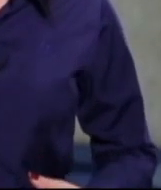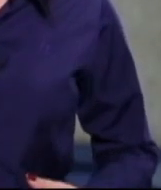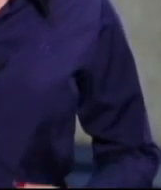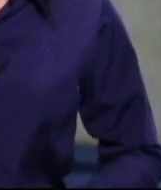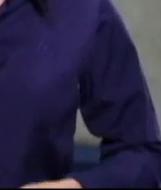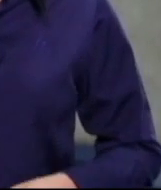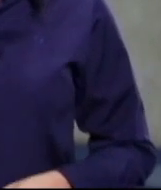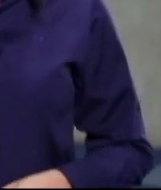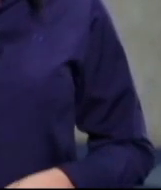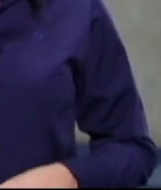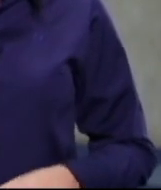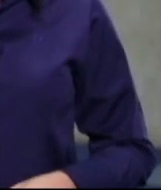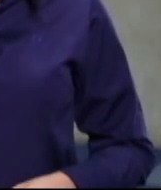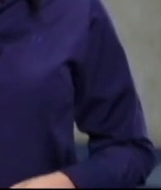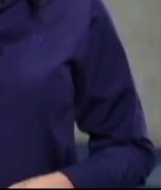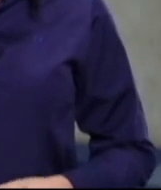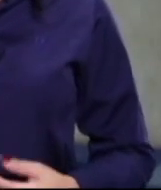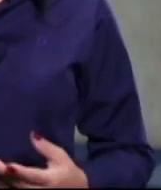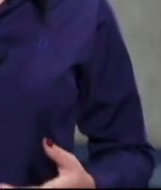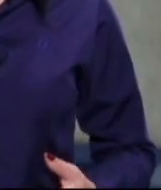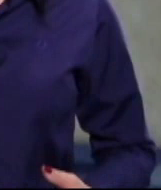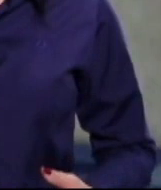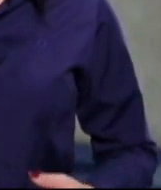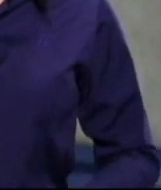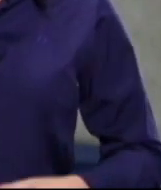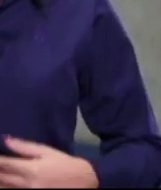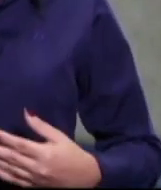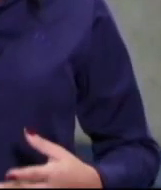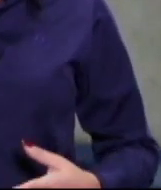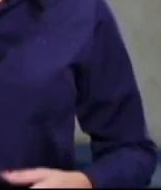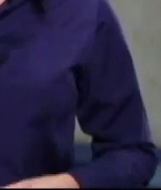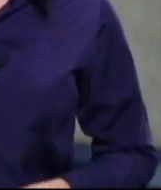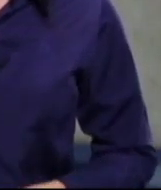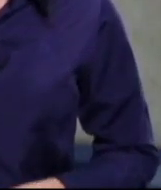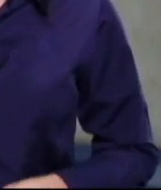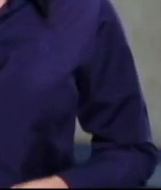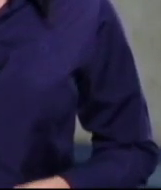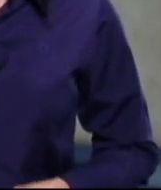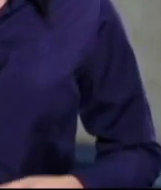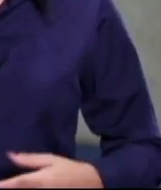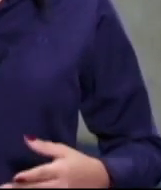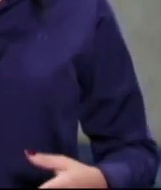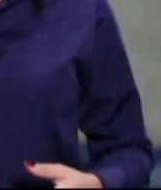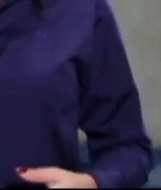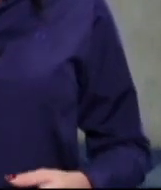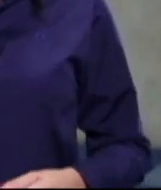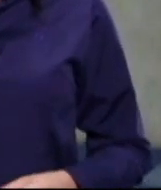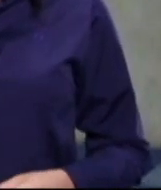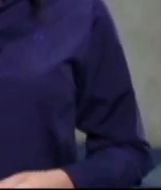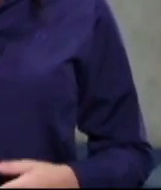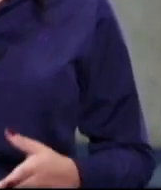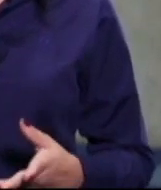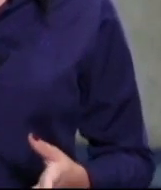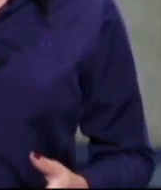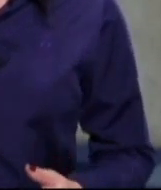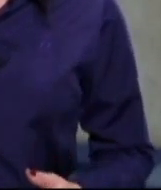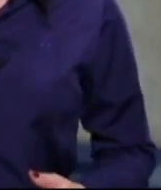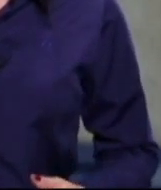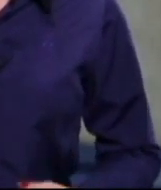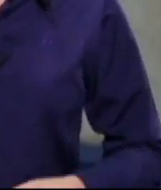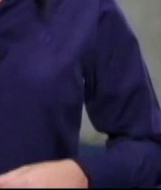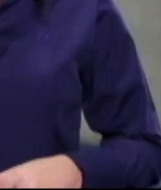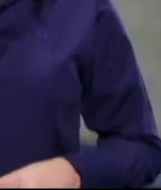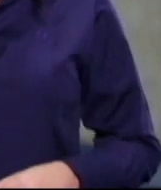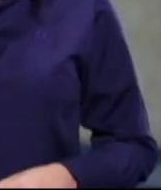opiniões e debates acirrados. 2015 foi mesmo um ano recheado de boas discussões. No próximo